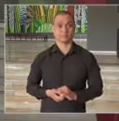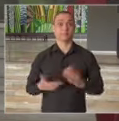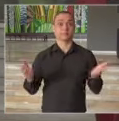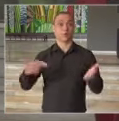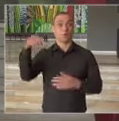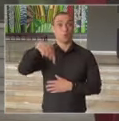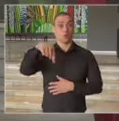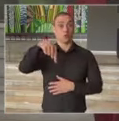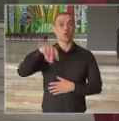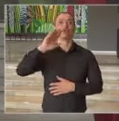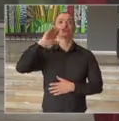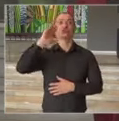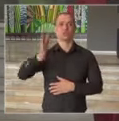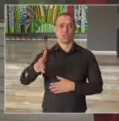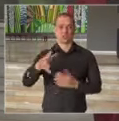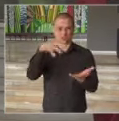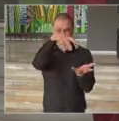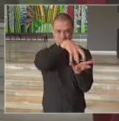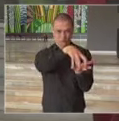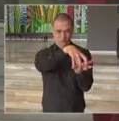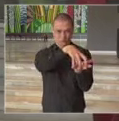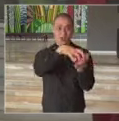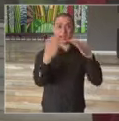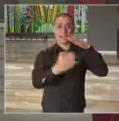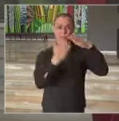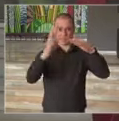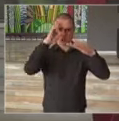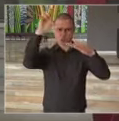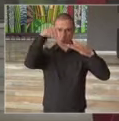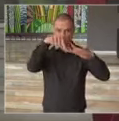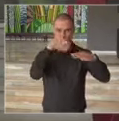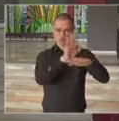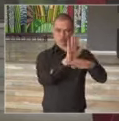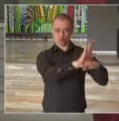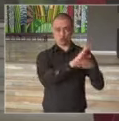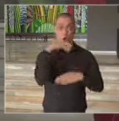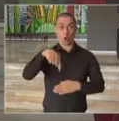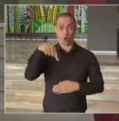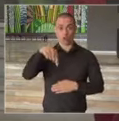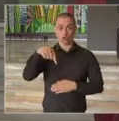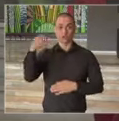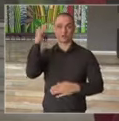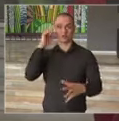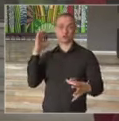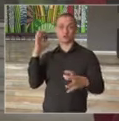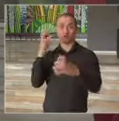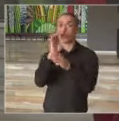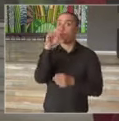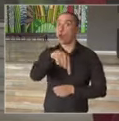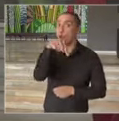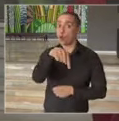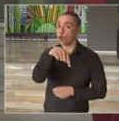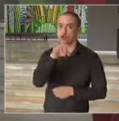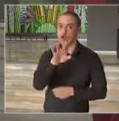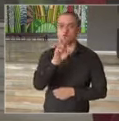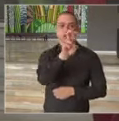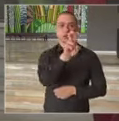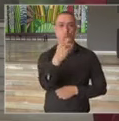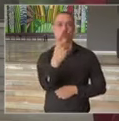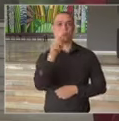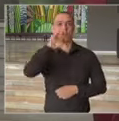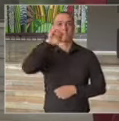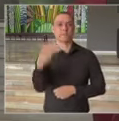hoje, já no nosso Comitê Empresarial Solidário, chegamos a, apenas hoje, 51 milhões